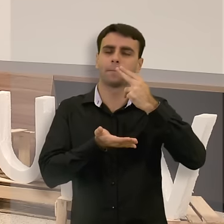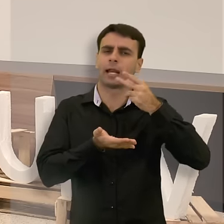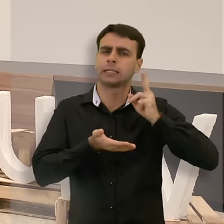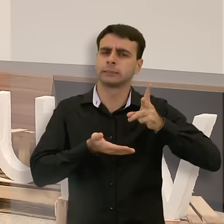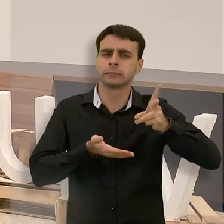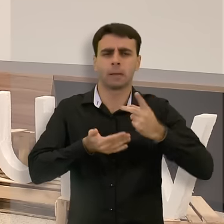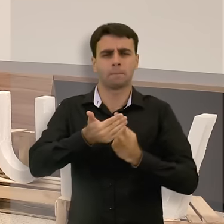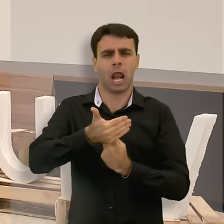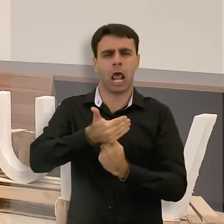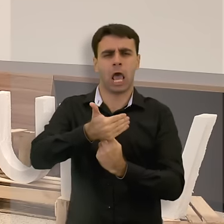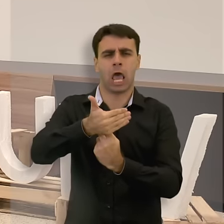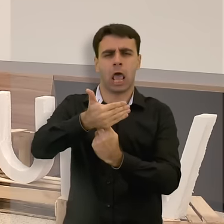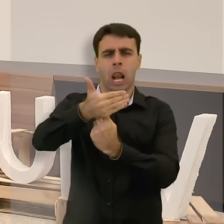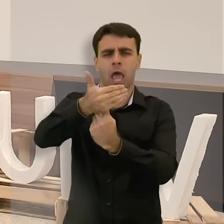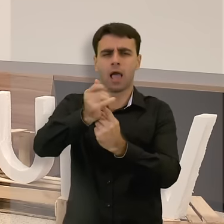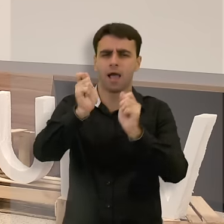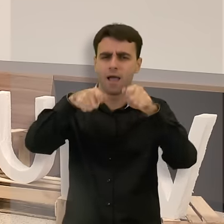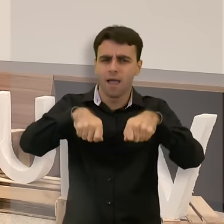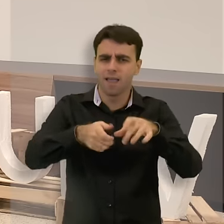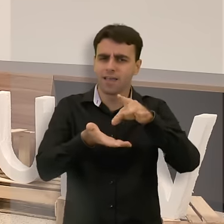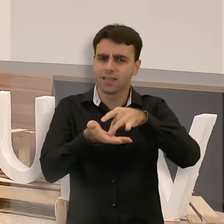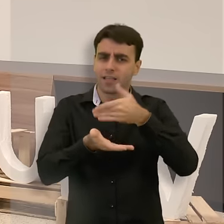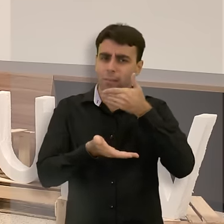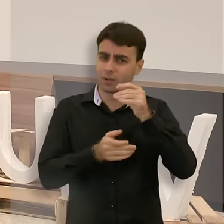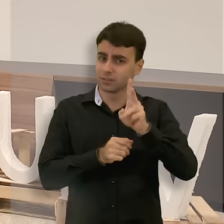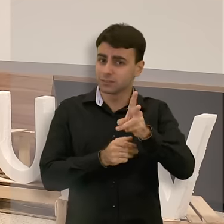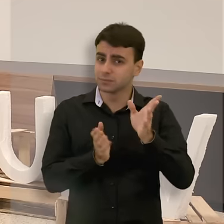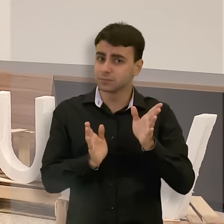tecnologia que vai trazer as melhores respostas.